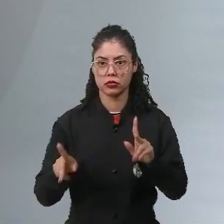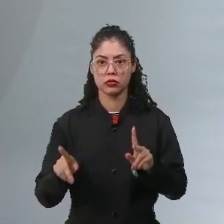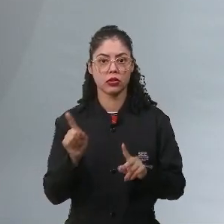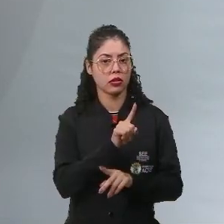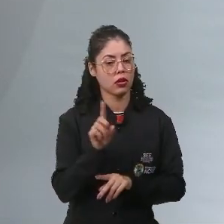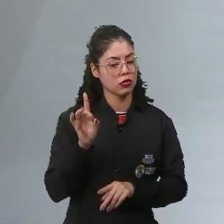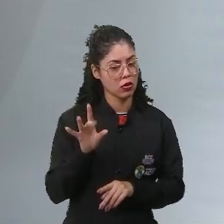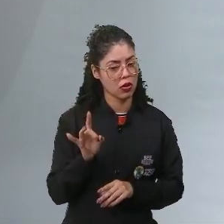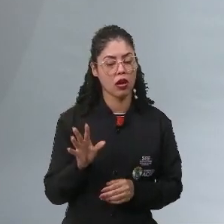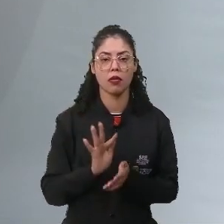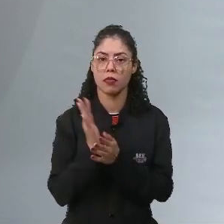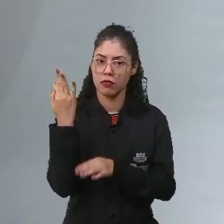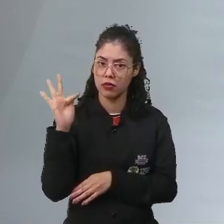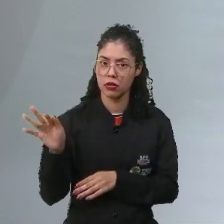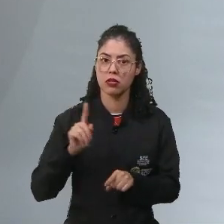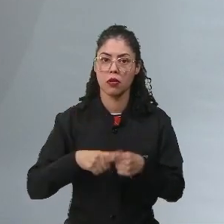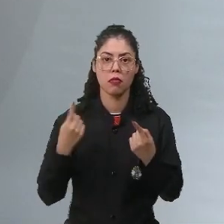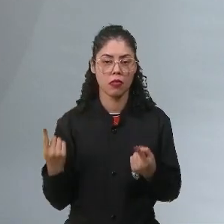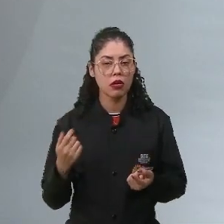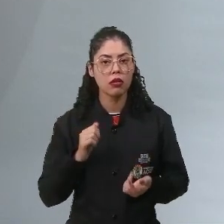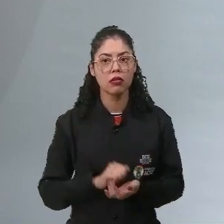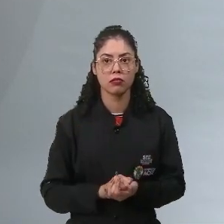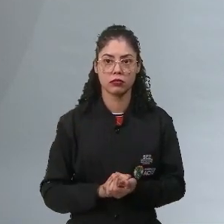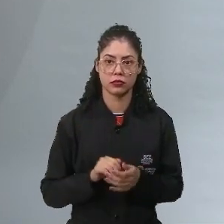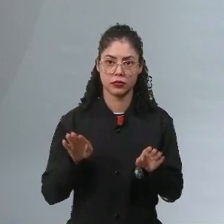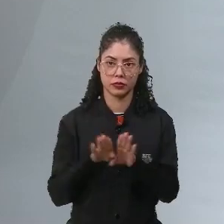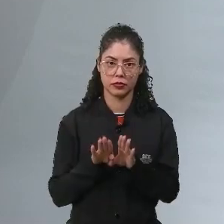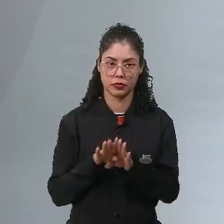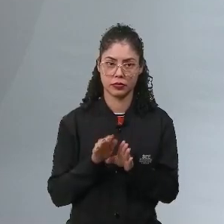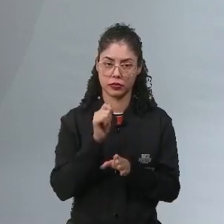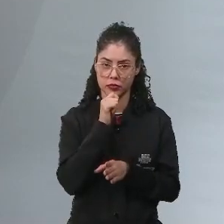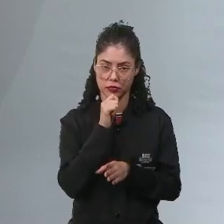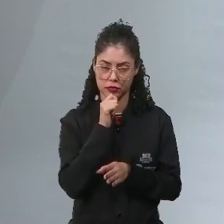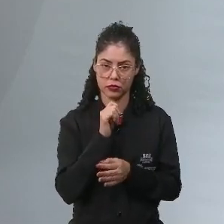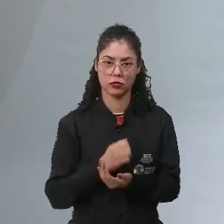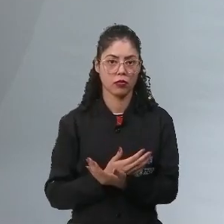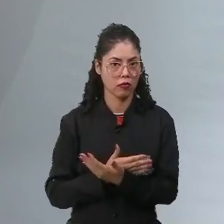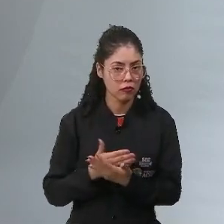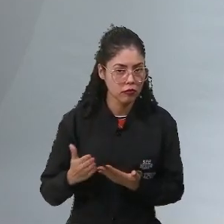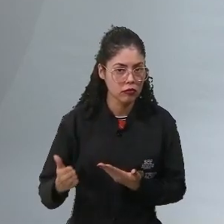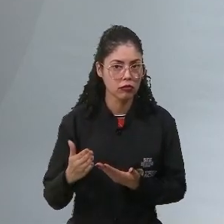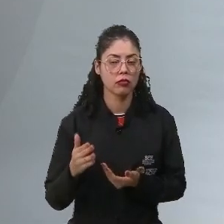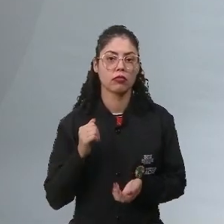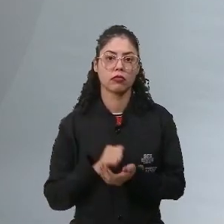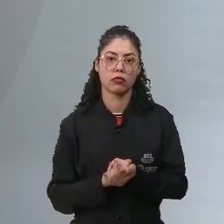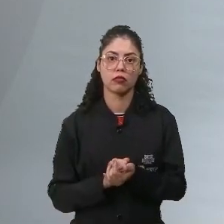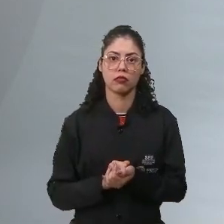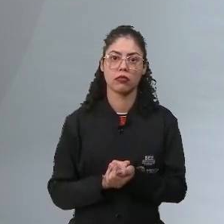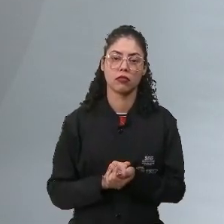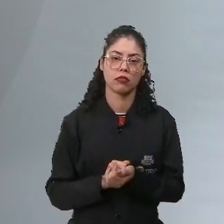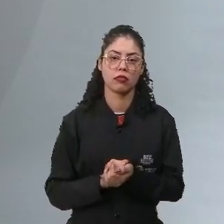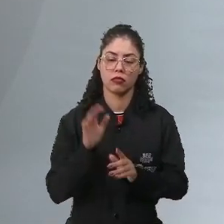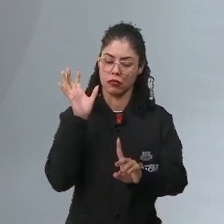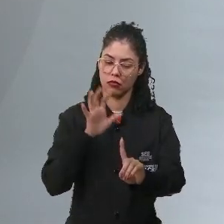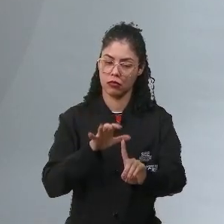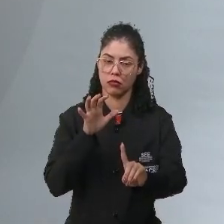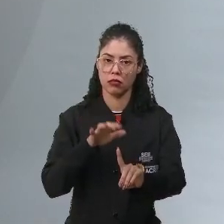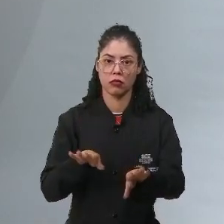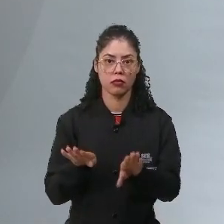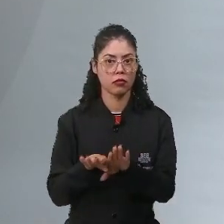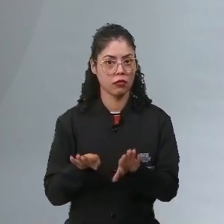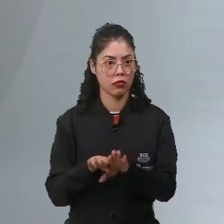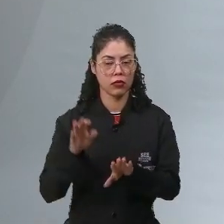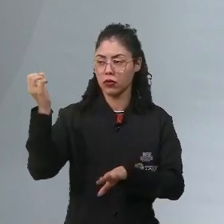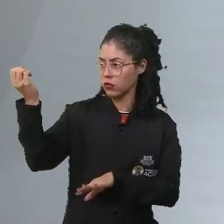não só para a França, mas no geral. Porque a Revolução Francesa, ela foi, ela começa pelos princípios, influenciada pelos princípios